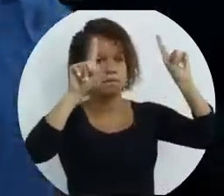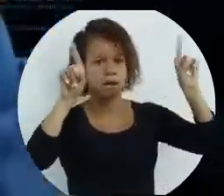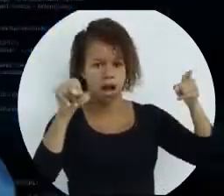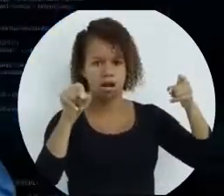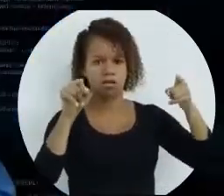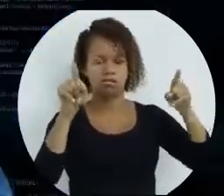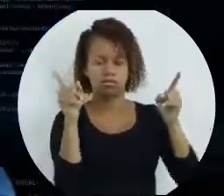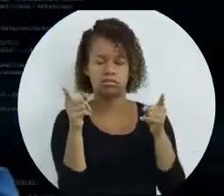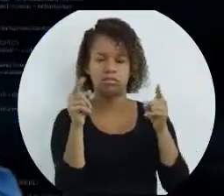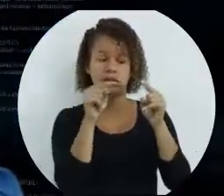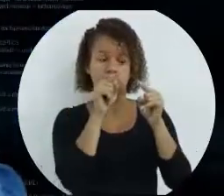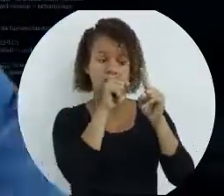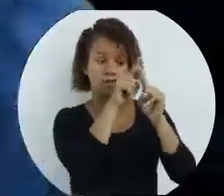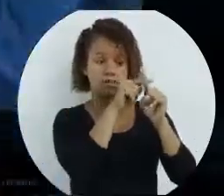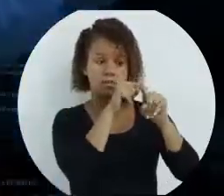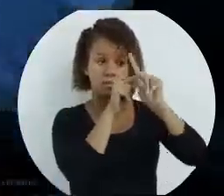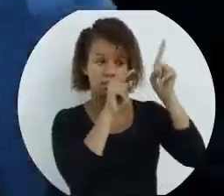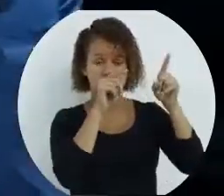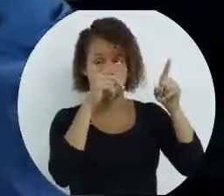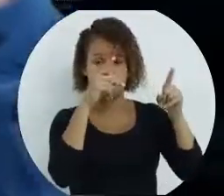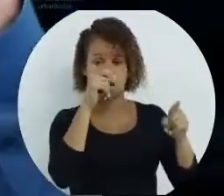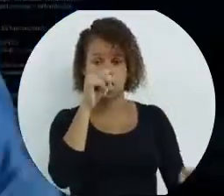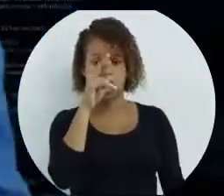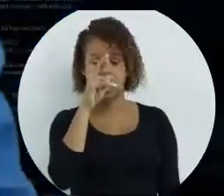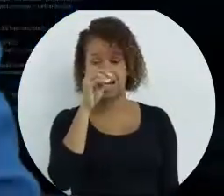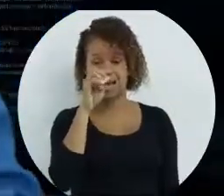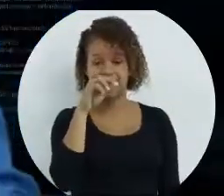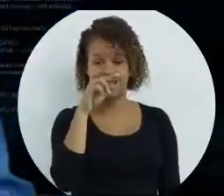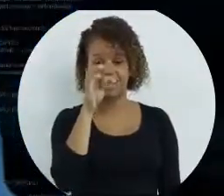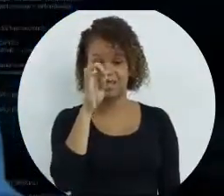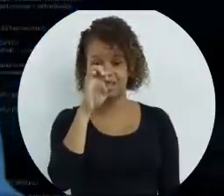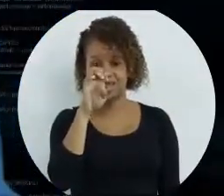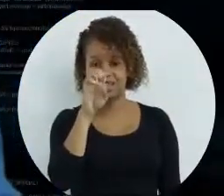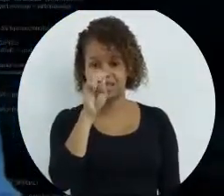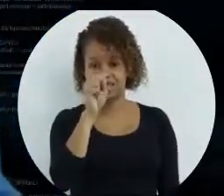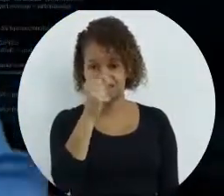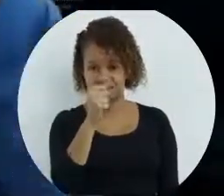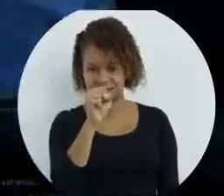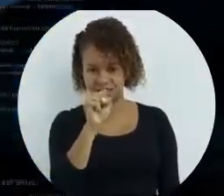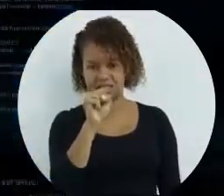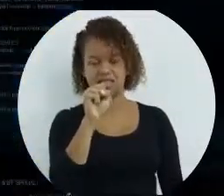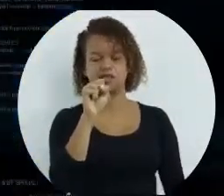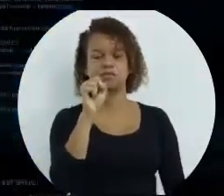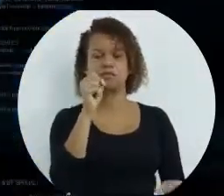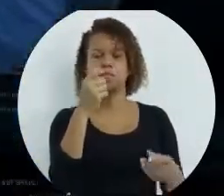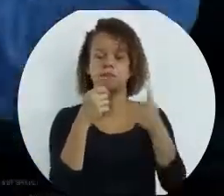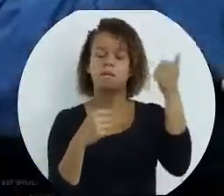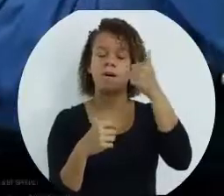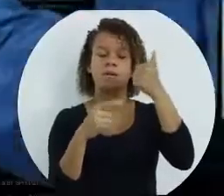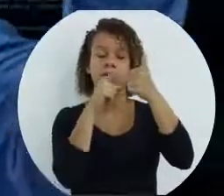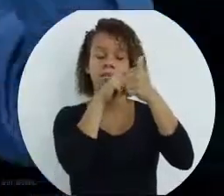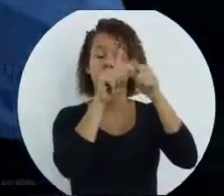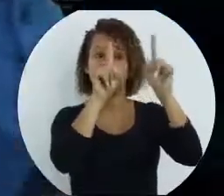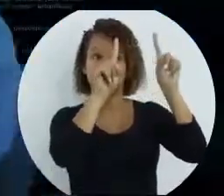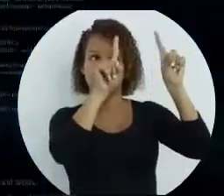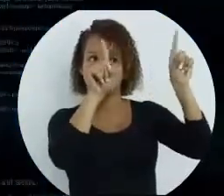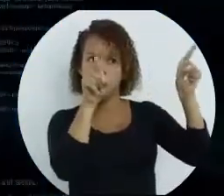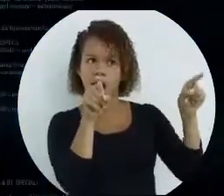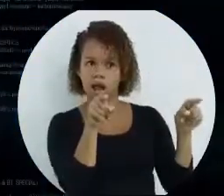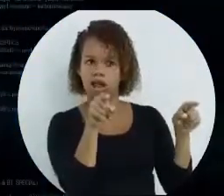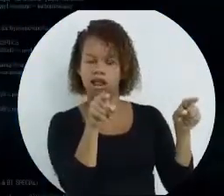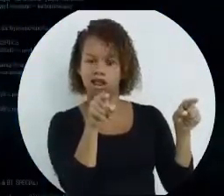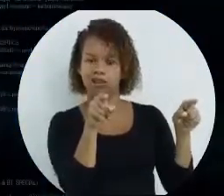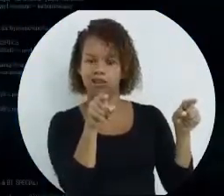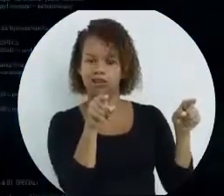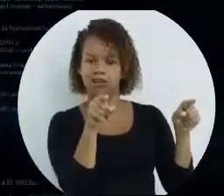Os parênteses, eles vão dar uma prioridade maior. Então, qual é a ordem de precedência agora? Primeiro, os parênteses mais